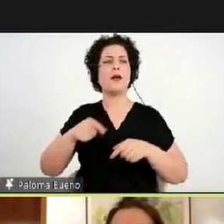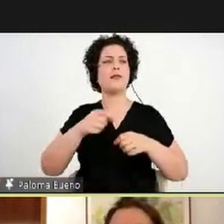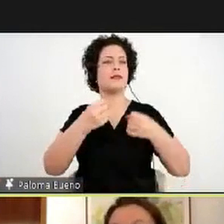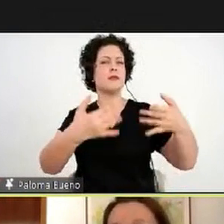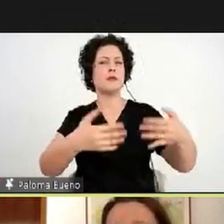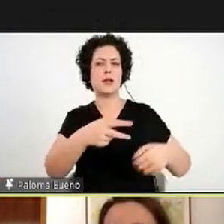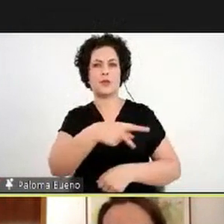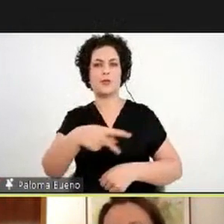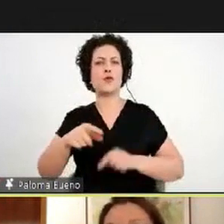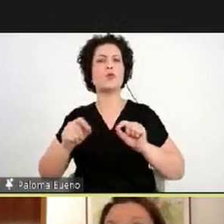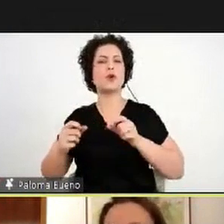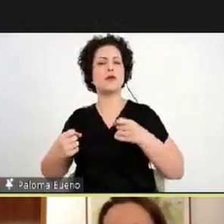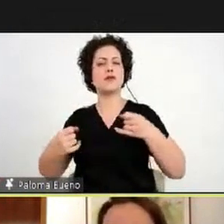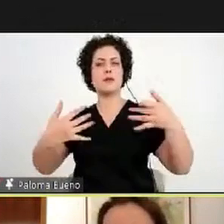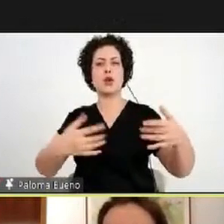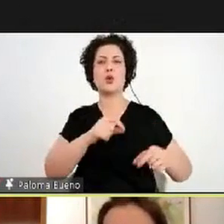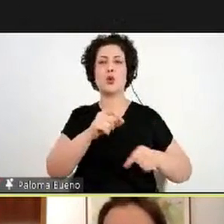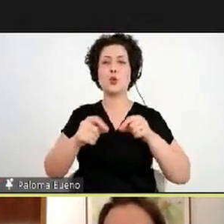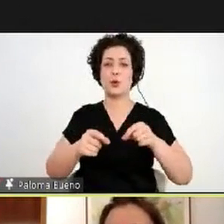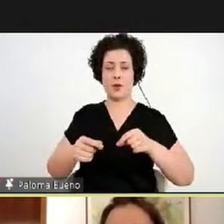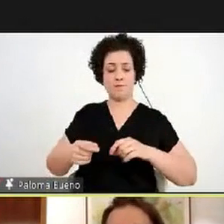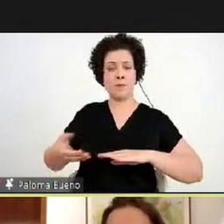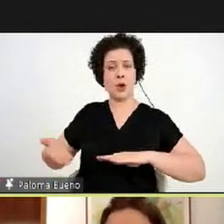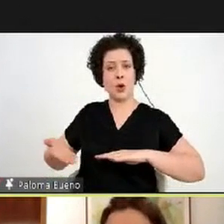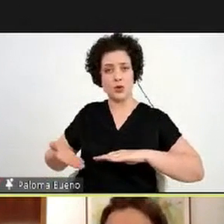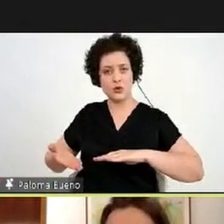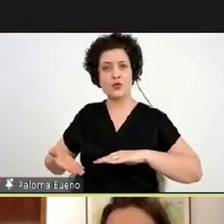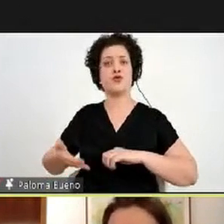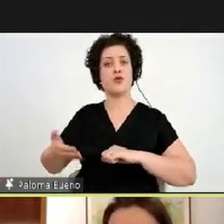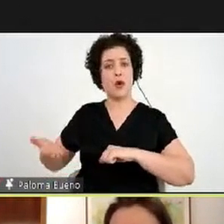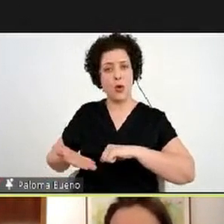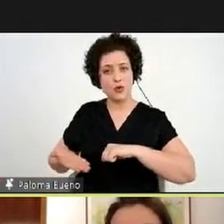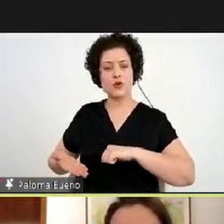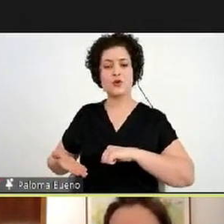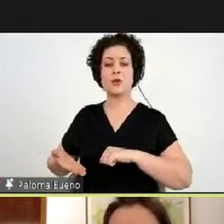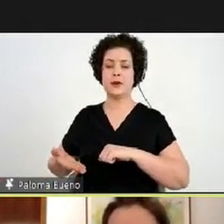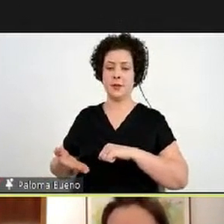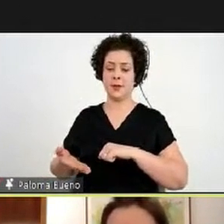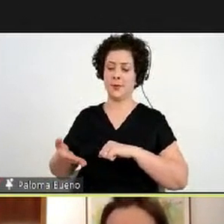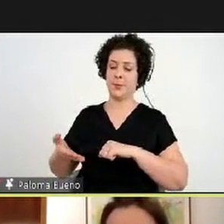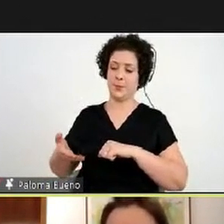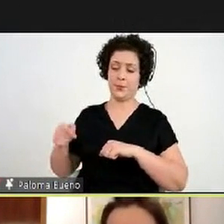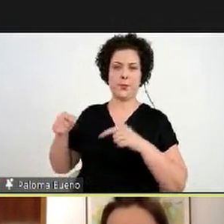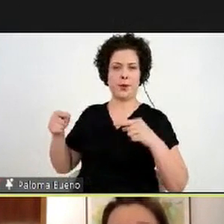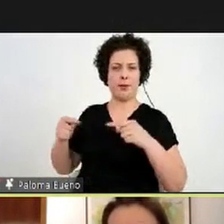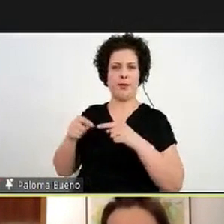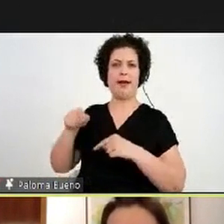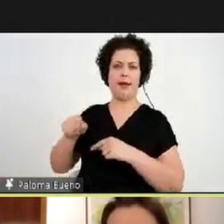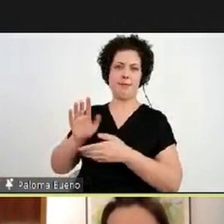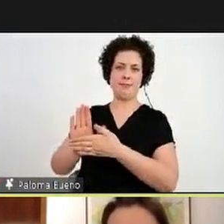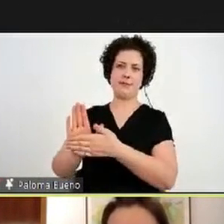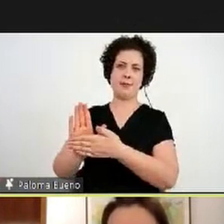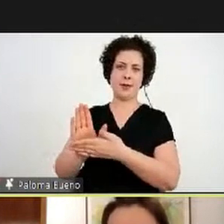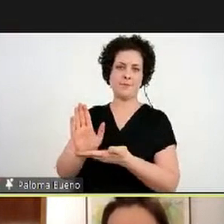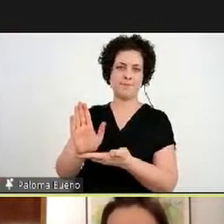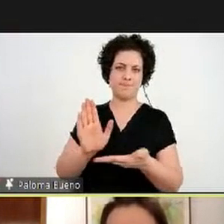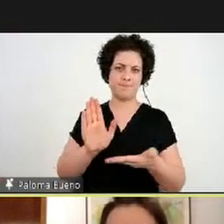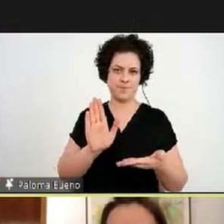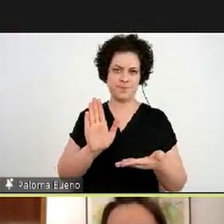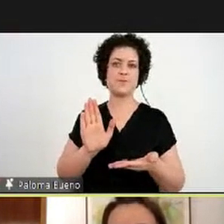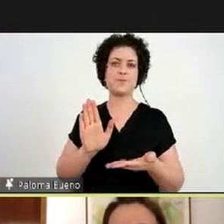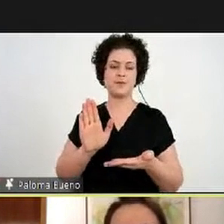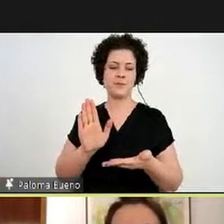abordagem mais contemporânea que o Fernando apresenta com a Operação